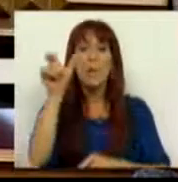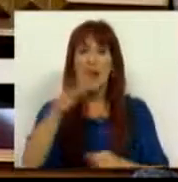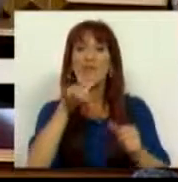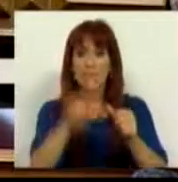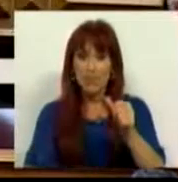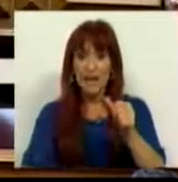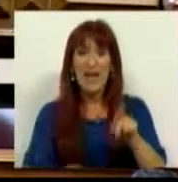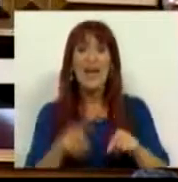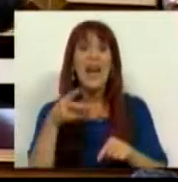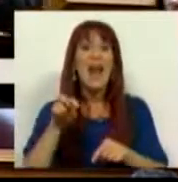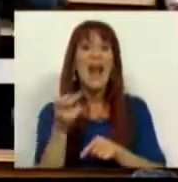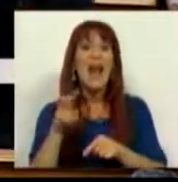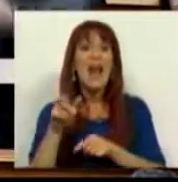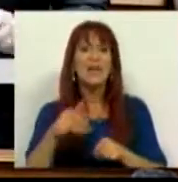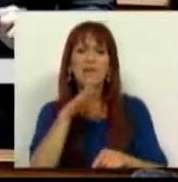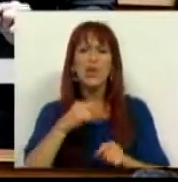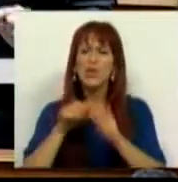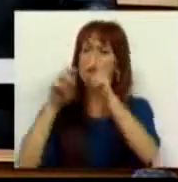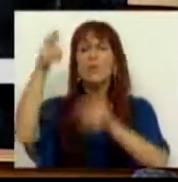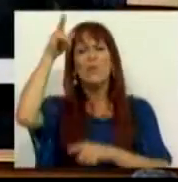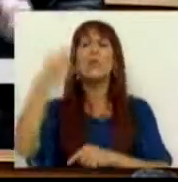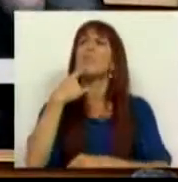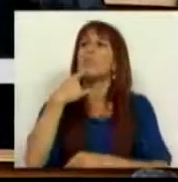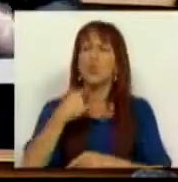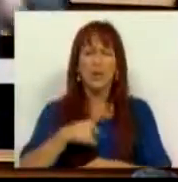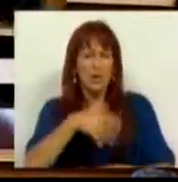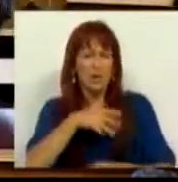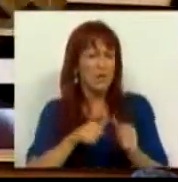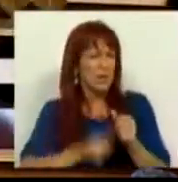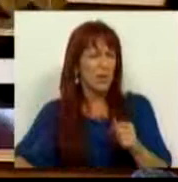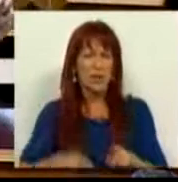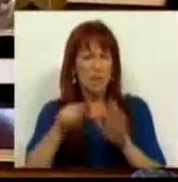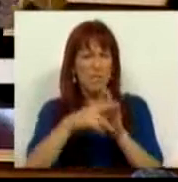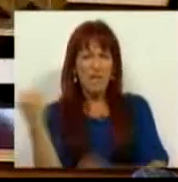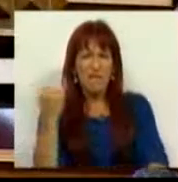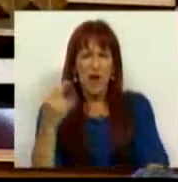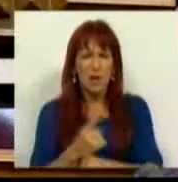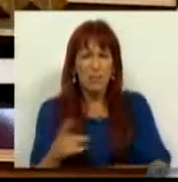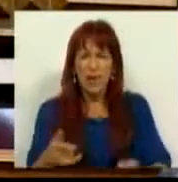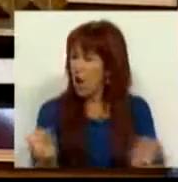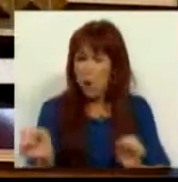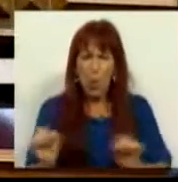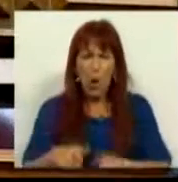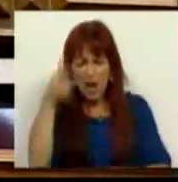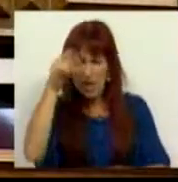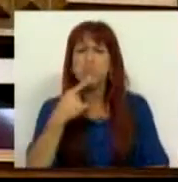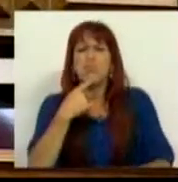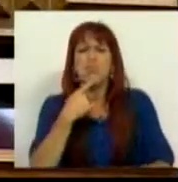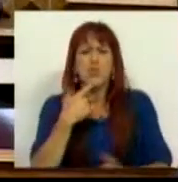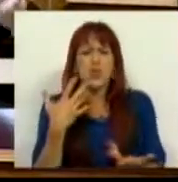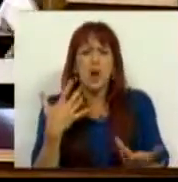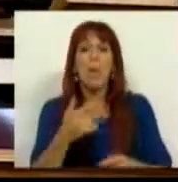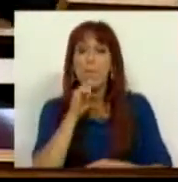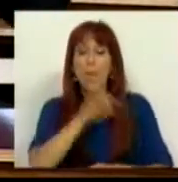narrativa, a narrativa que diz que temos licenciados a mais é uma narrativa que assenta numa premissa falsa, porque não temos licenciados a mais.